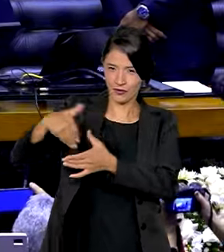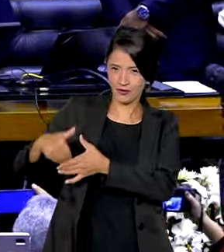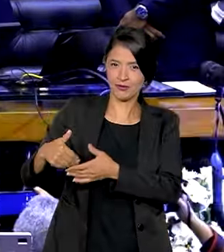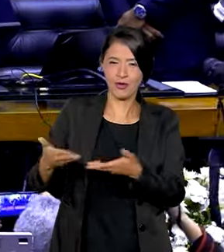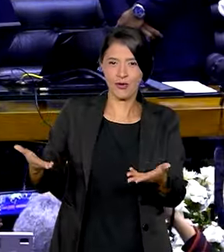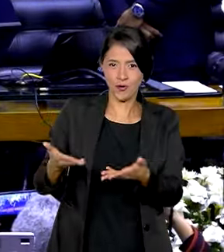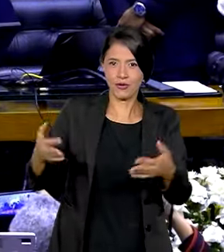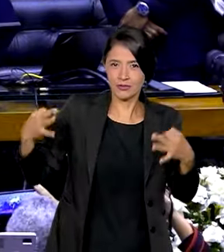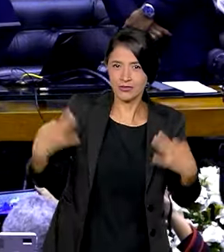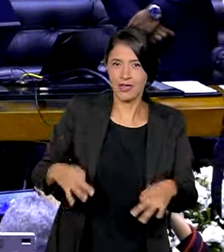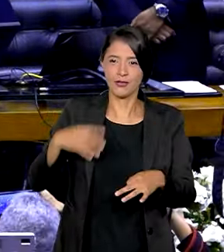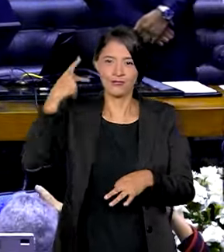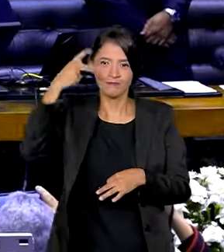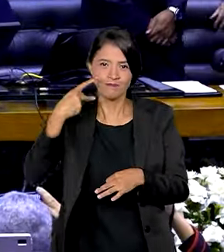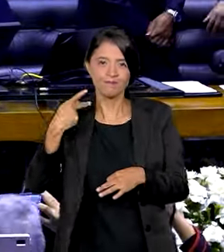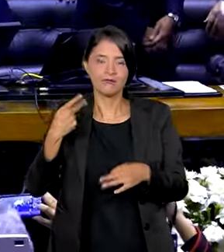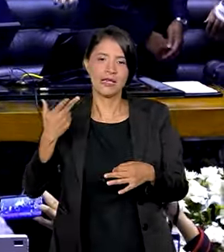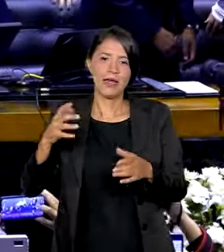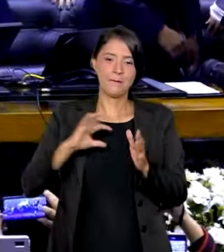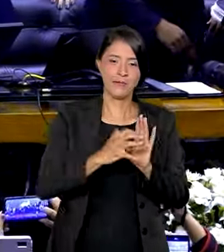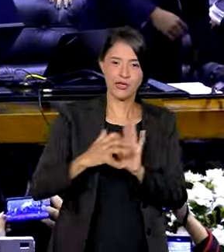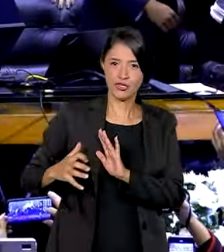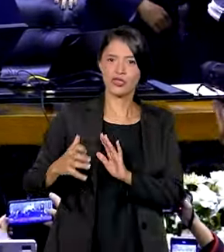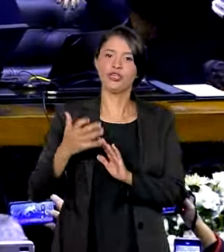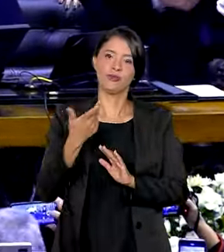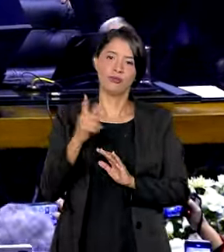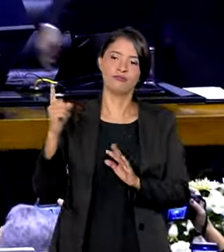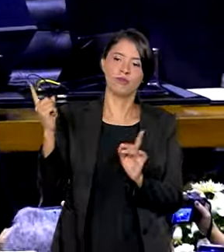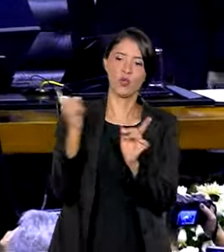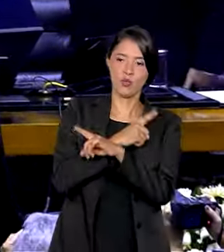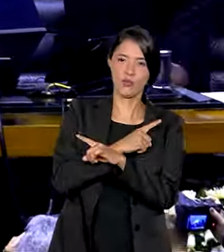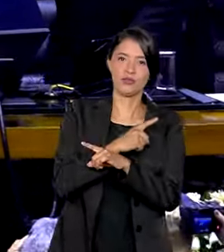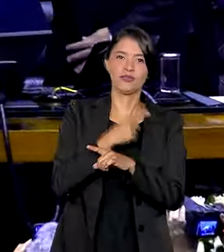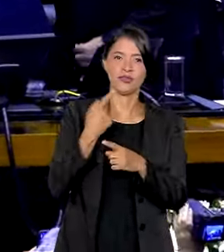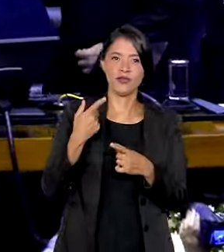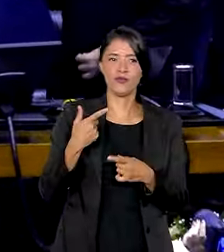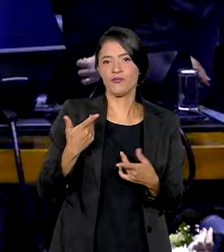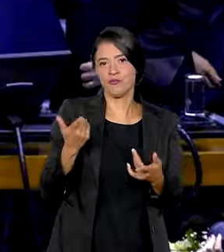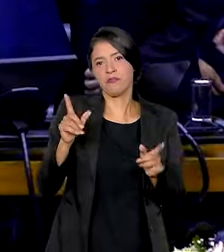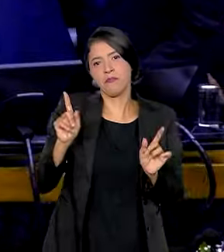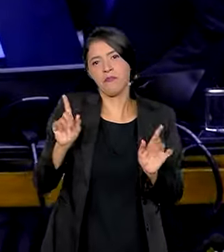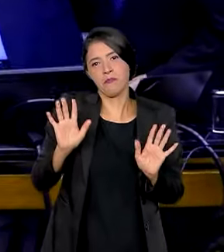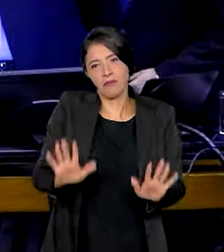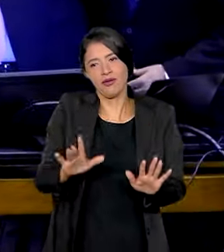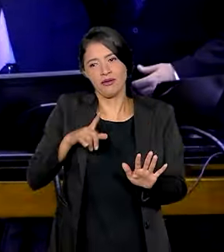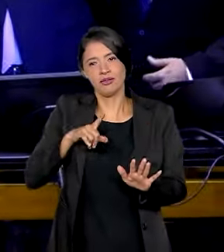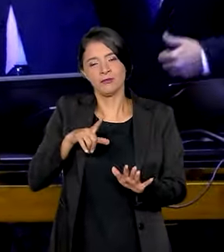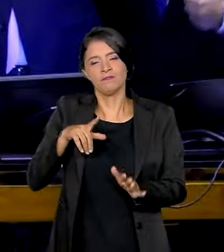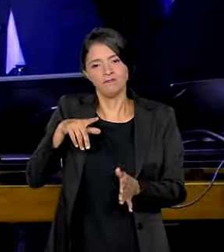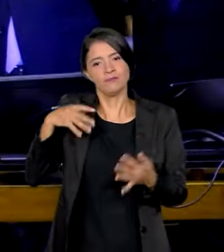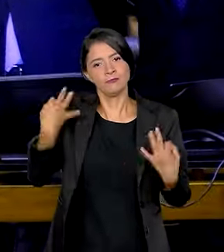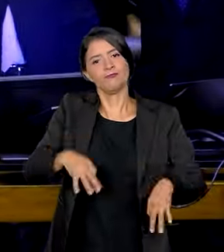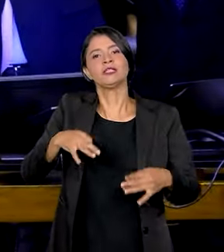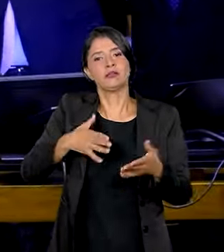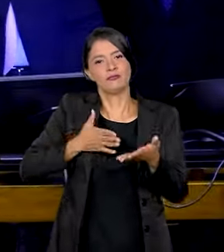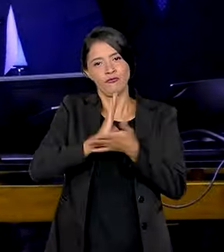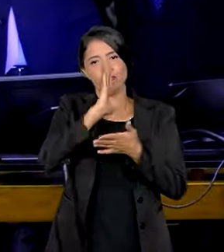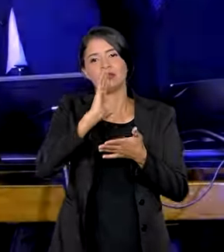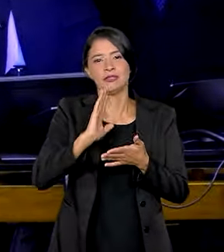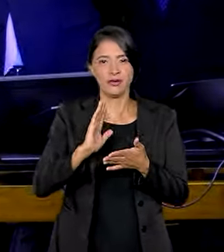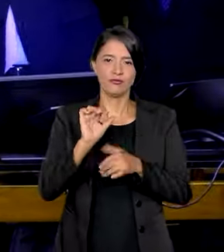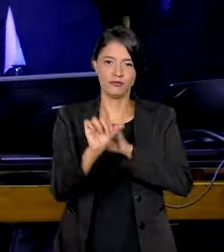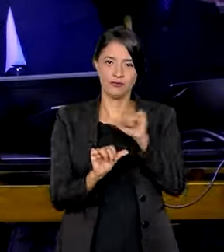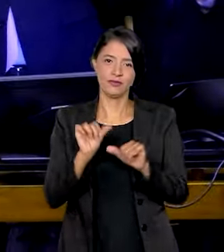expressiva, envolvimento de parlamentares que são de partidos que se declaram de oposição, mas que tiveram firmes na aprovação da reforma